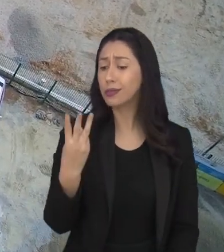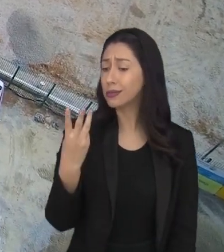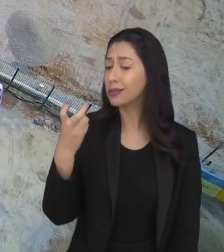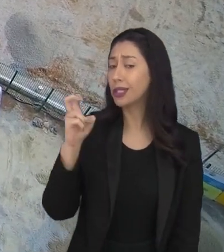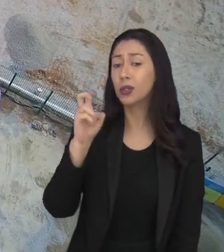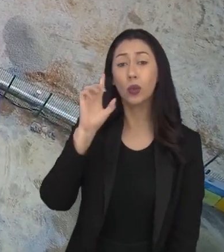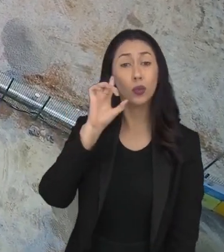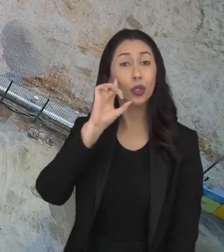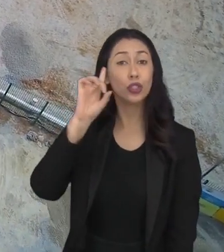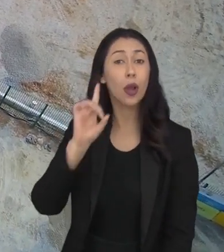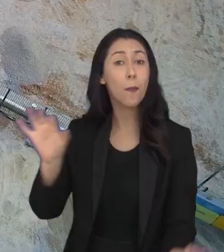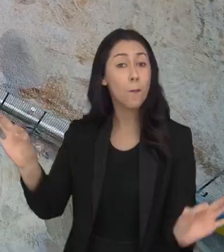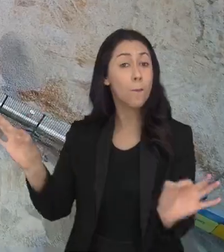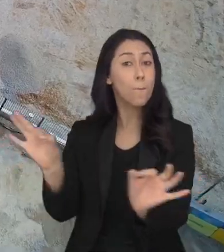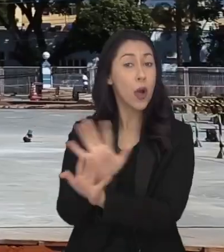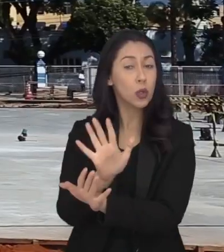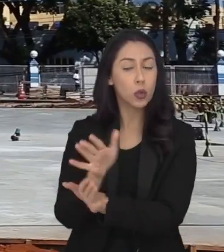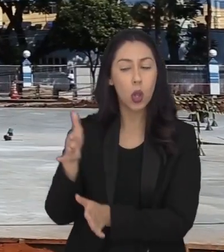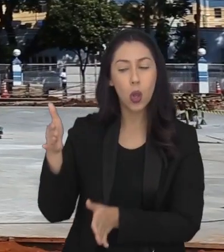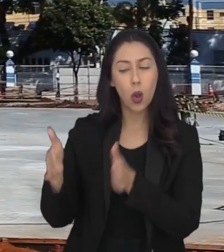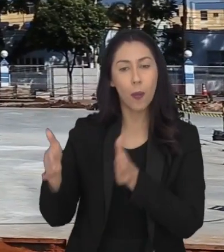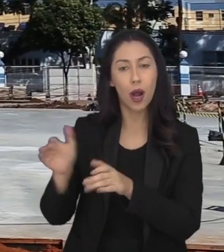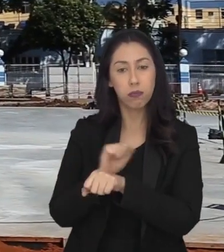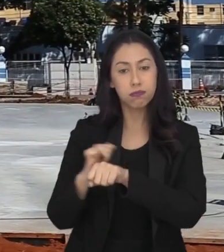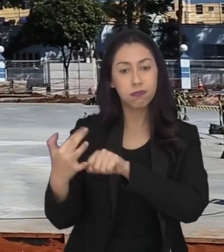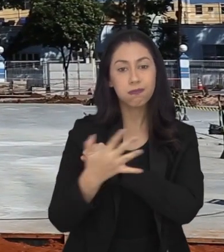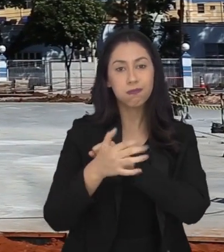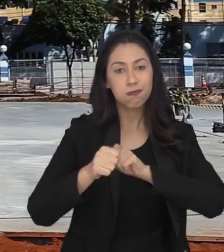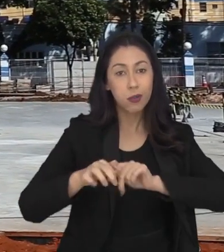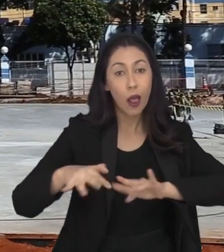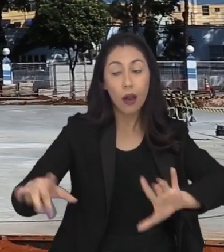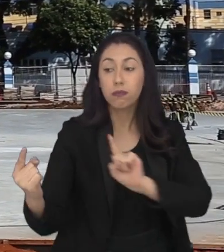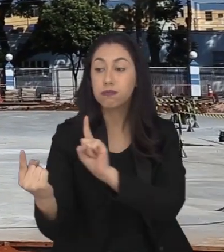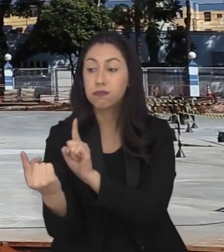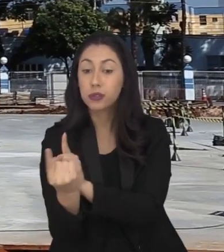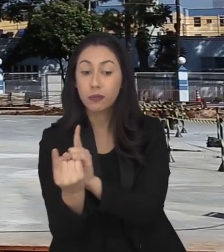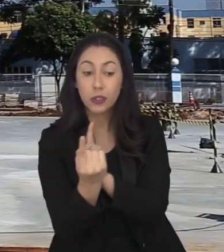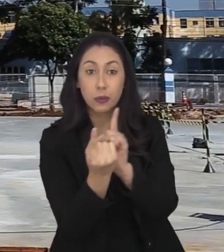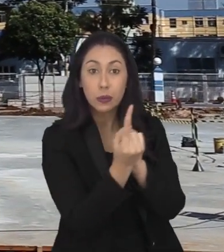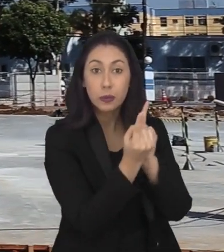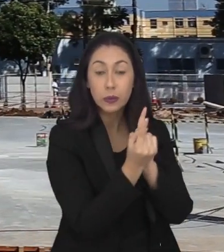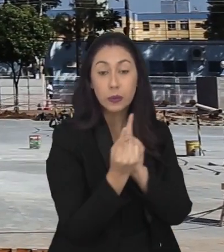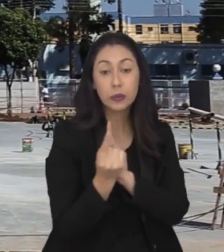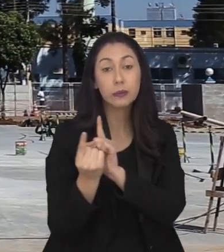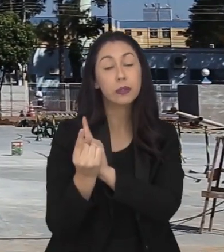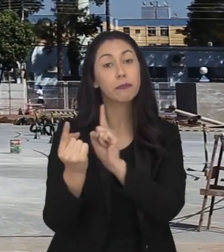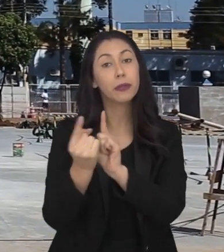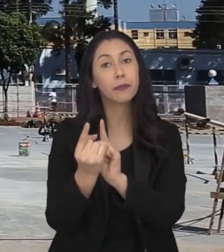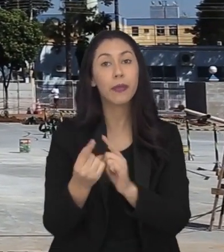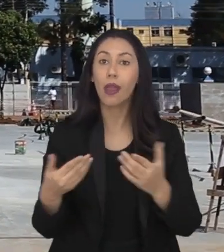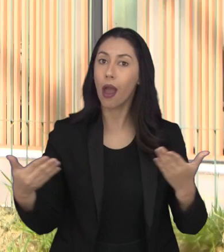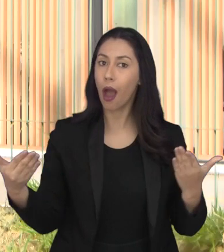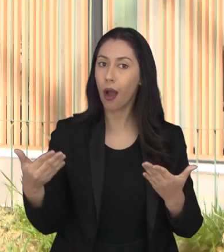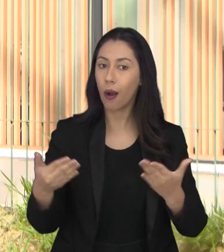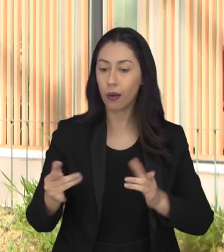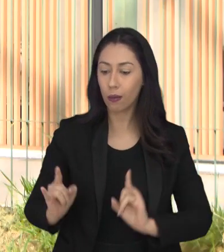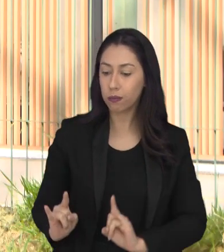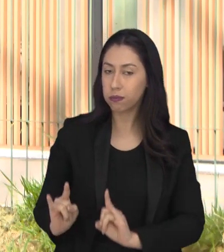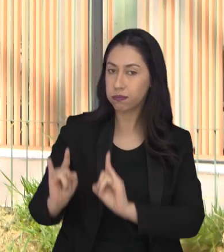apenas 35 dias para deixá-lo pronto em meio à pandemia e receber os pacientes com Covid-19.